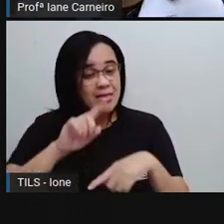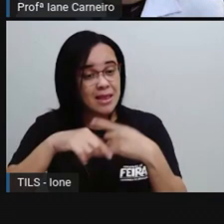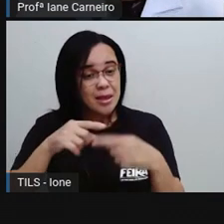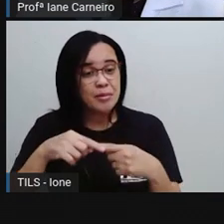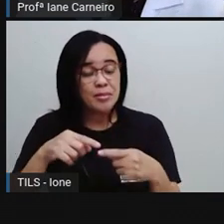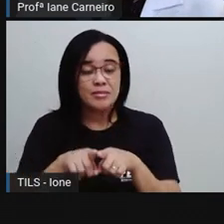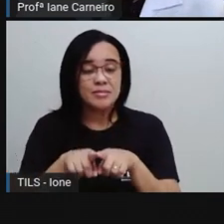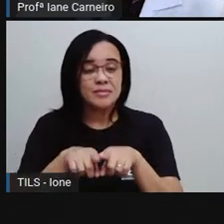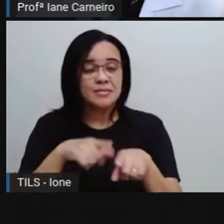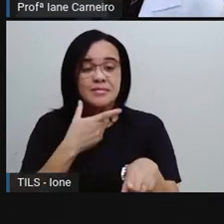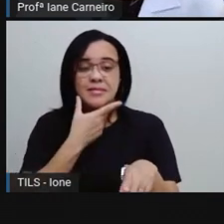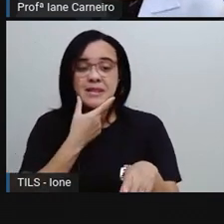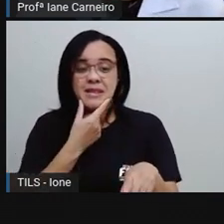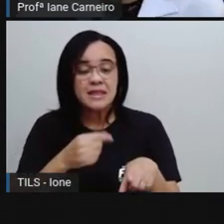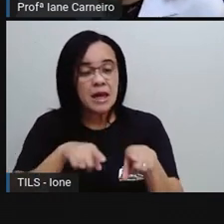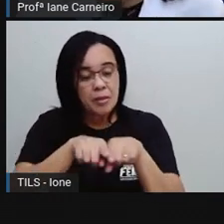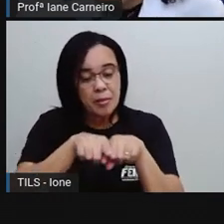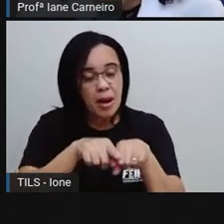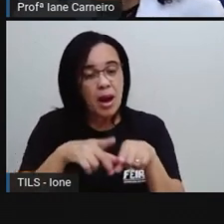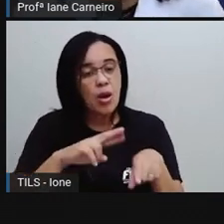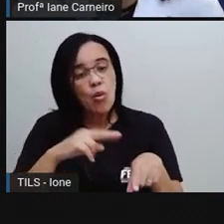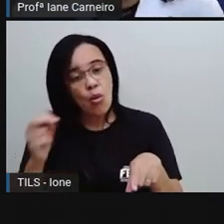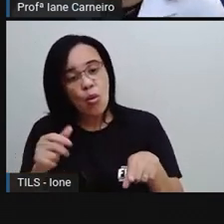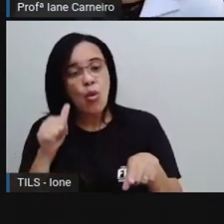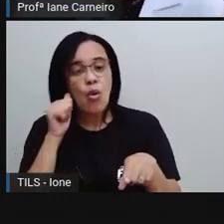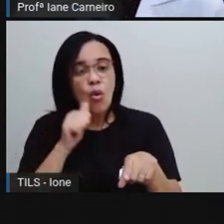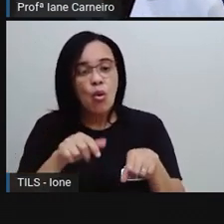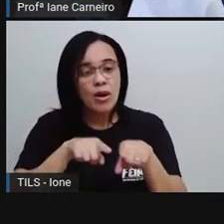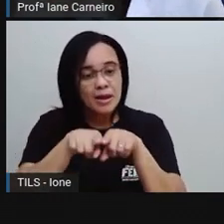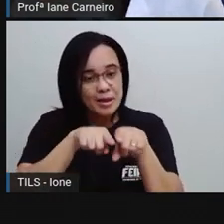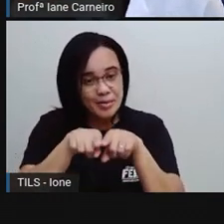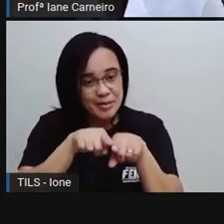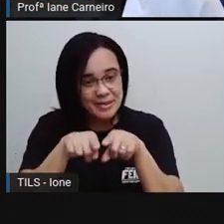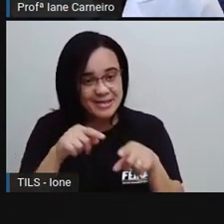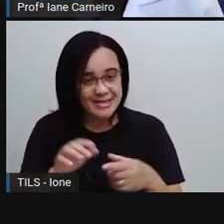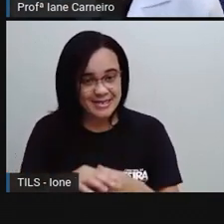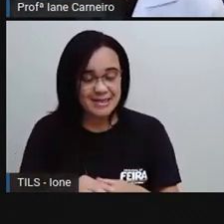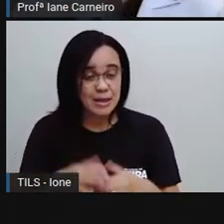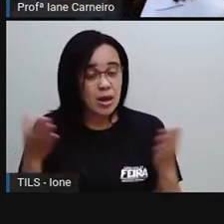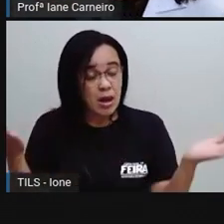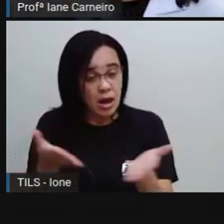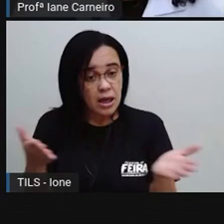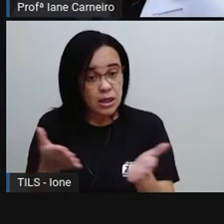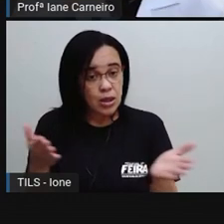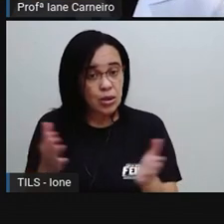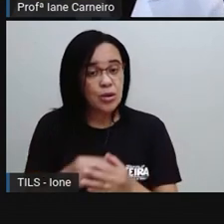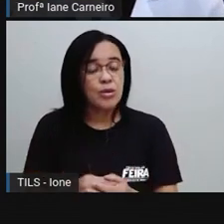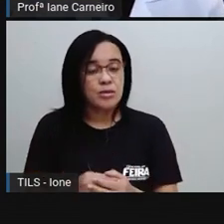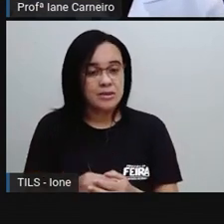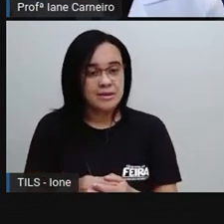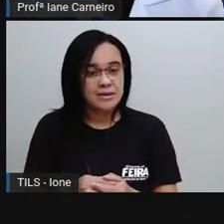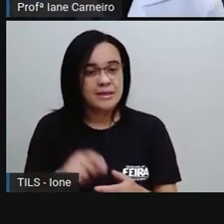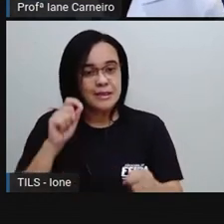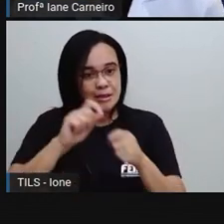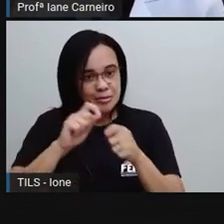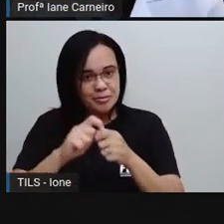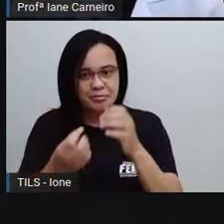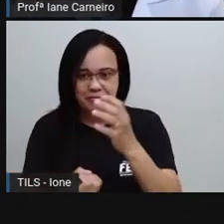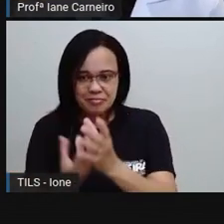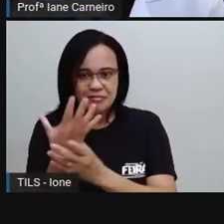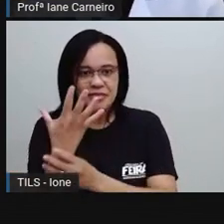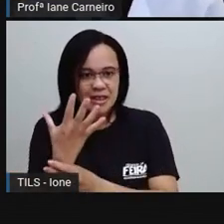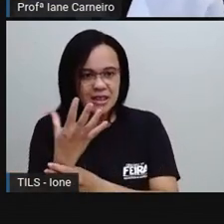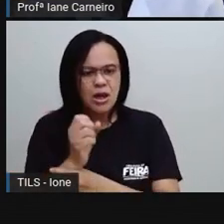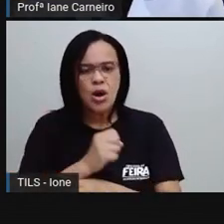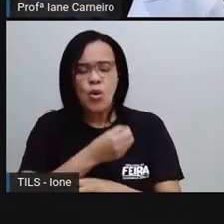certo? A Pró colocou todo mundo da família de Pedro. Aí, agora, a Pró também criou, né, na imaginação da Pró, quantos